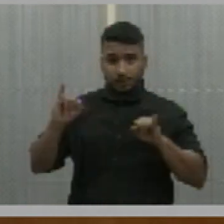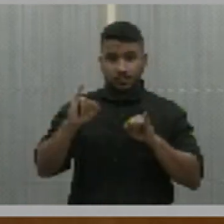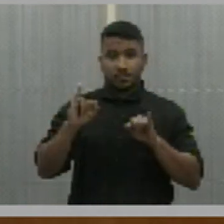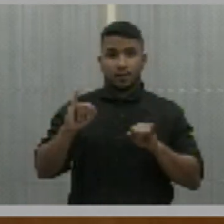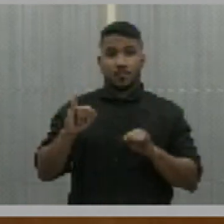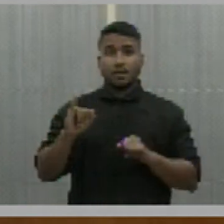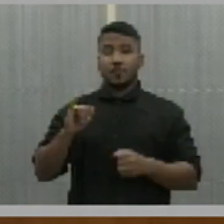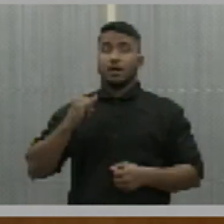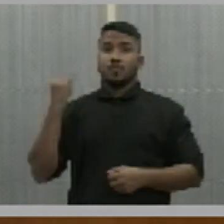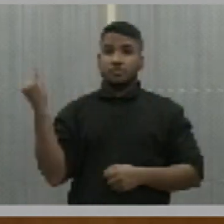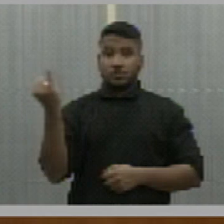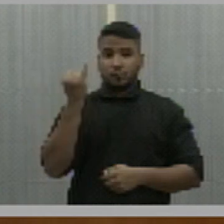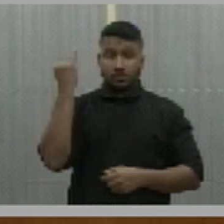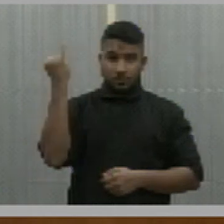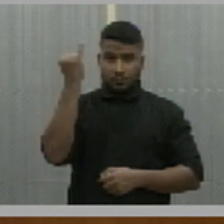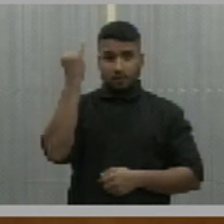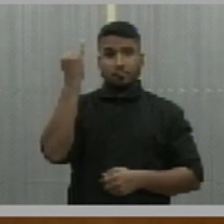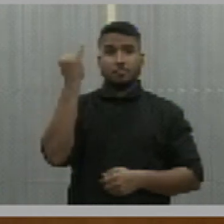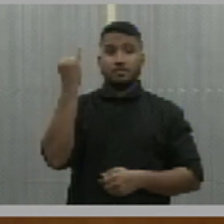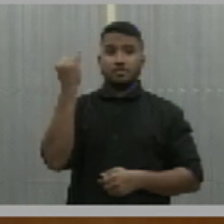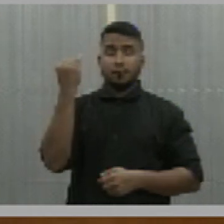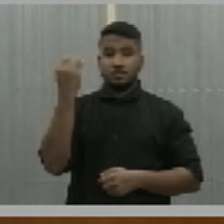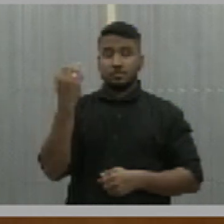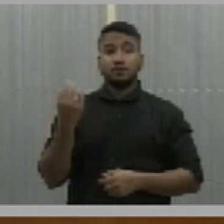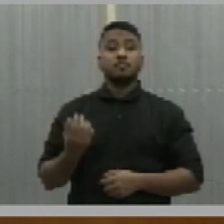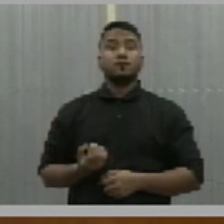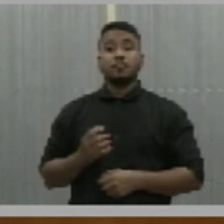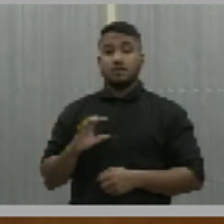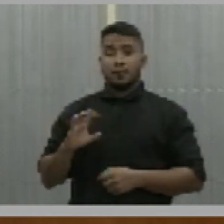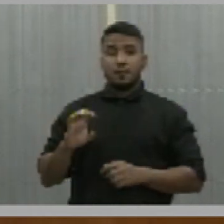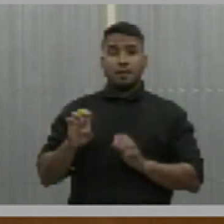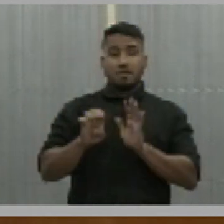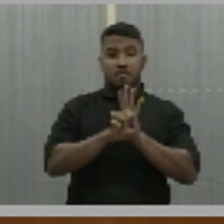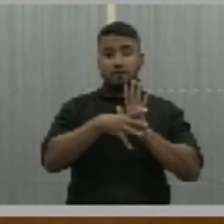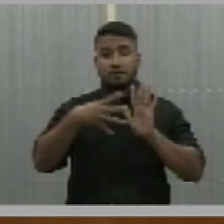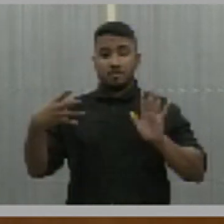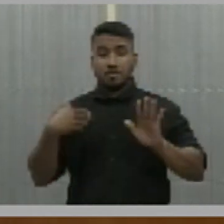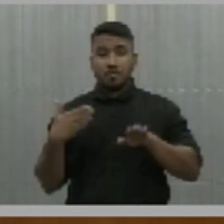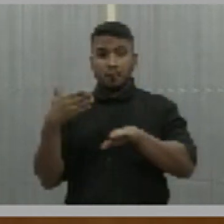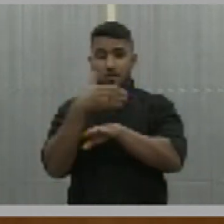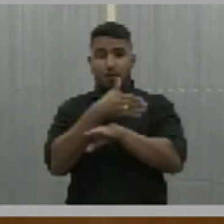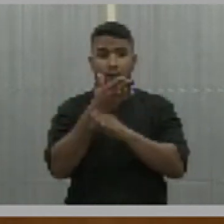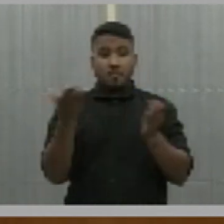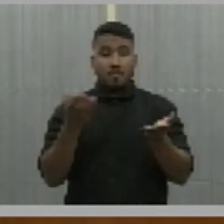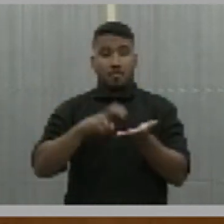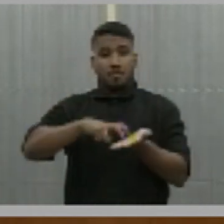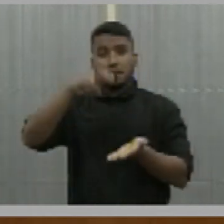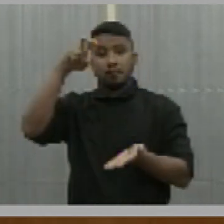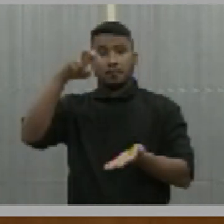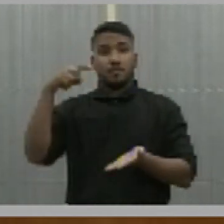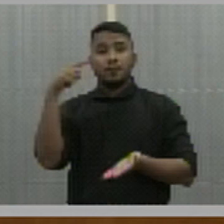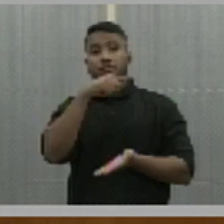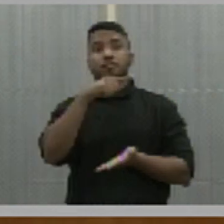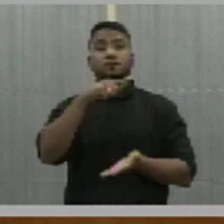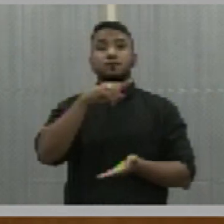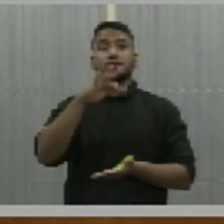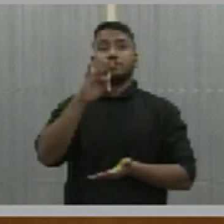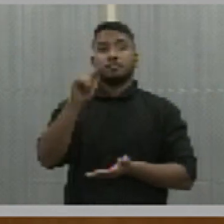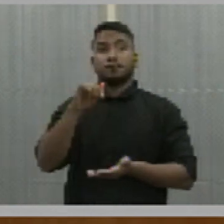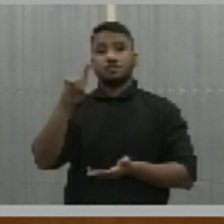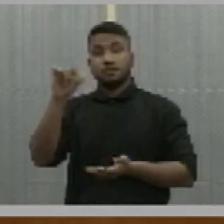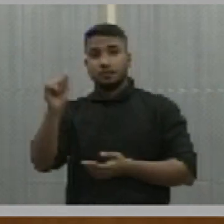um importante evento que eu participei agora pela manhã, ali na Fazenda